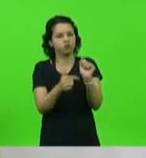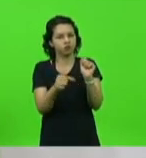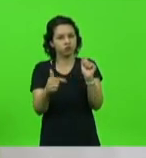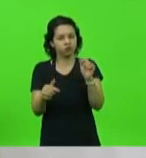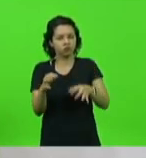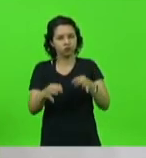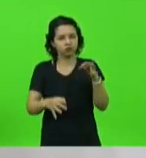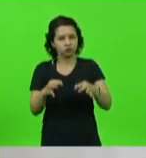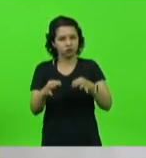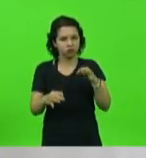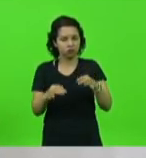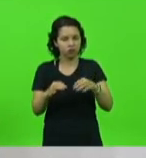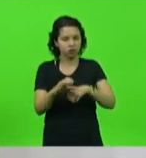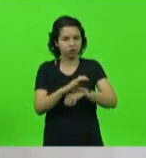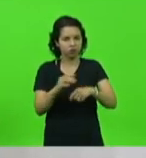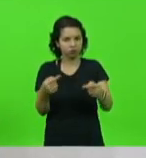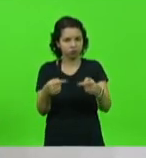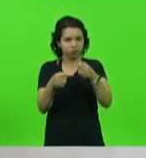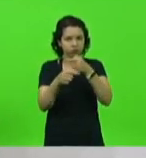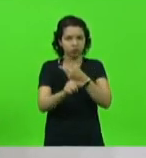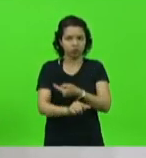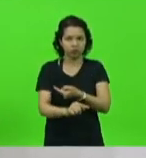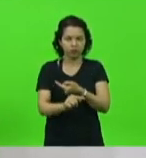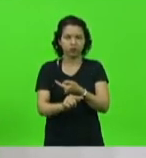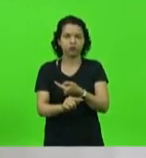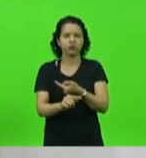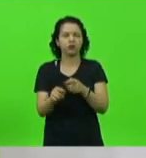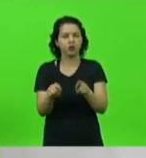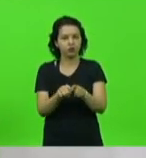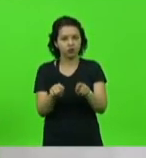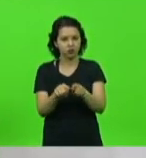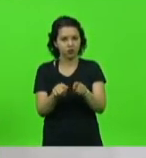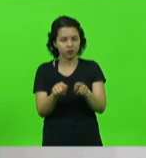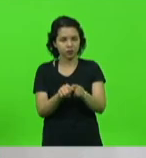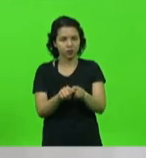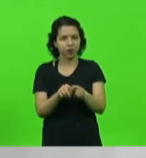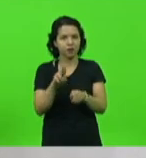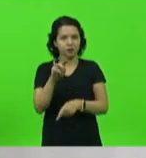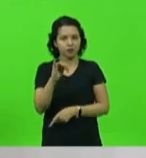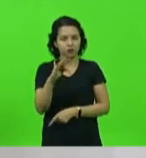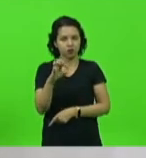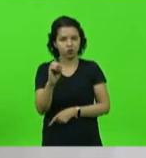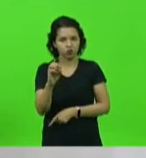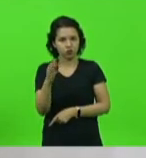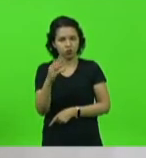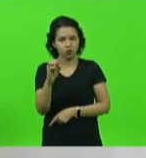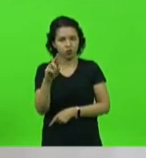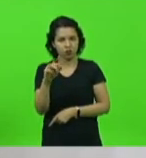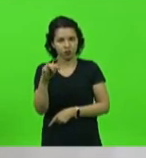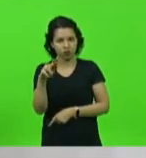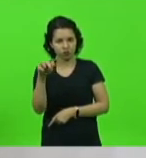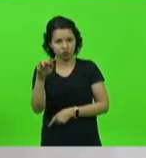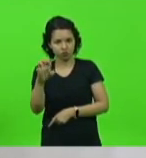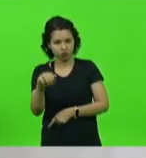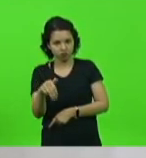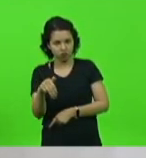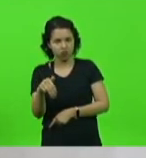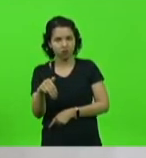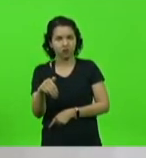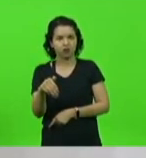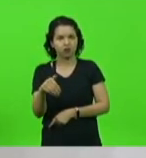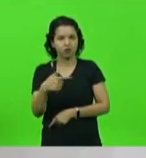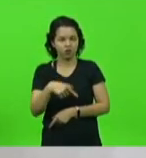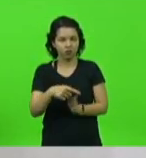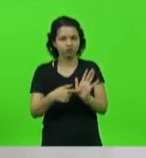inconstitucionalidade, o dito vício de origem também. Minha posição é bem clara. Vamos aprovar a proposta enviada pelo